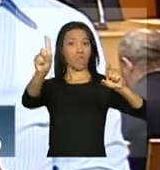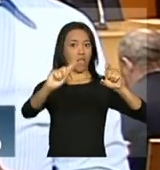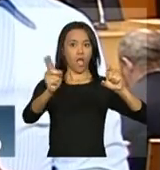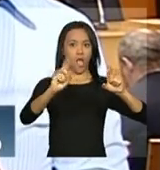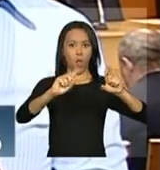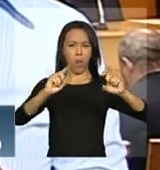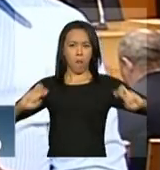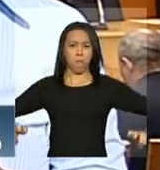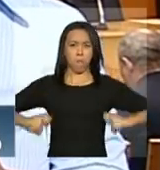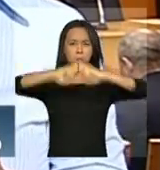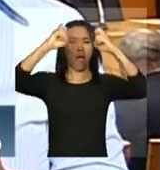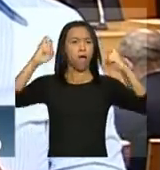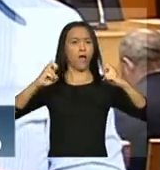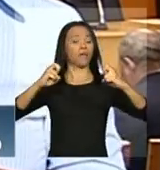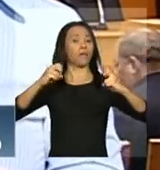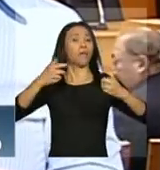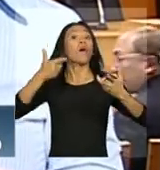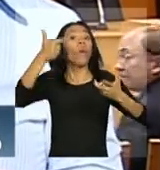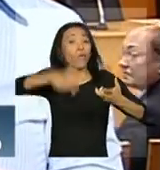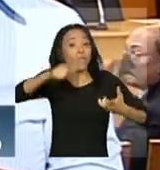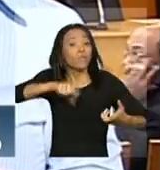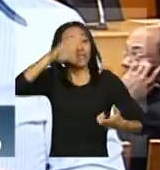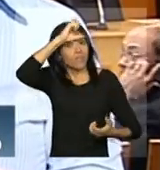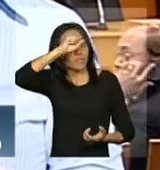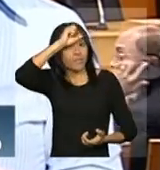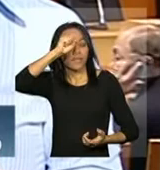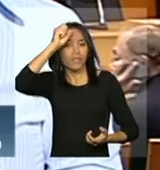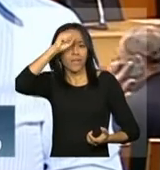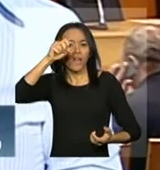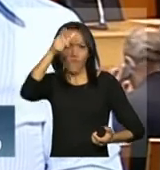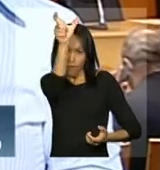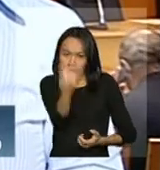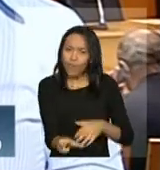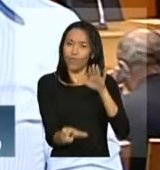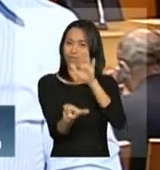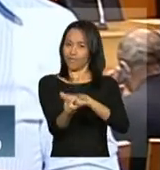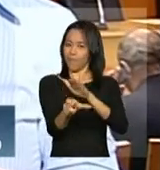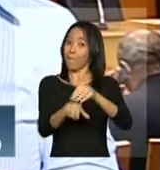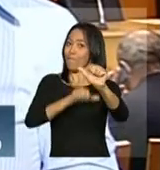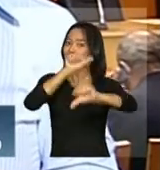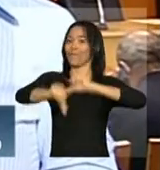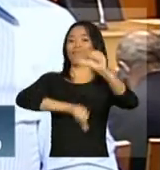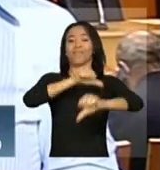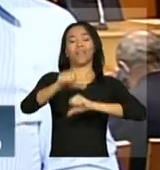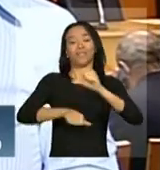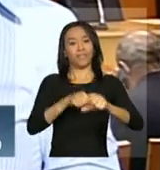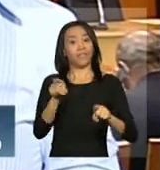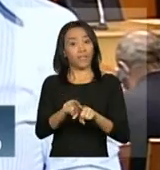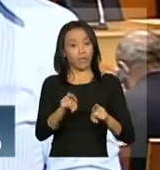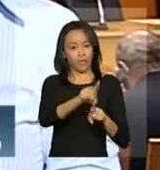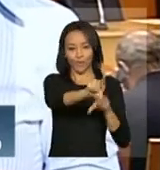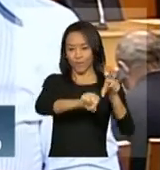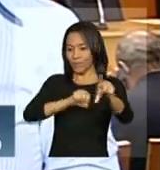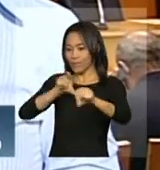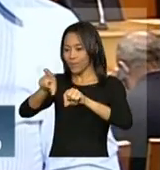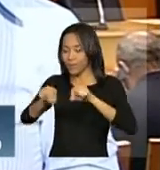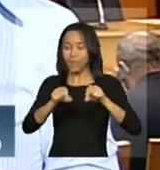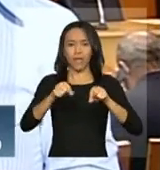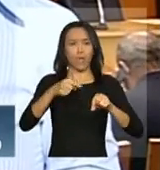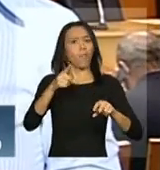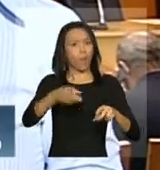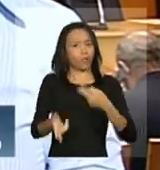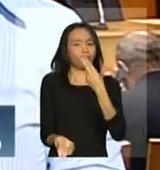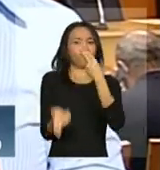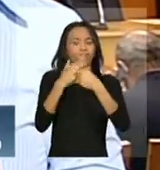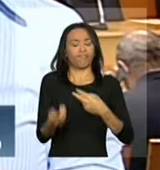obrigar você a reaprender, seja a mudança no trânsito e as escolhas no trânsito podem deixar marcas